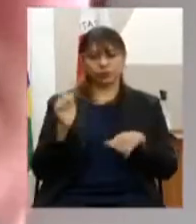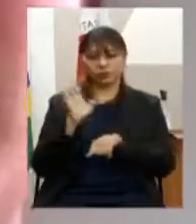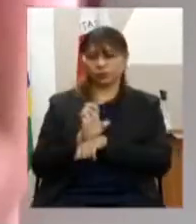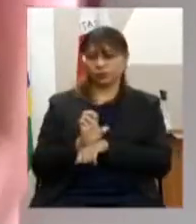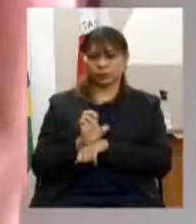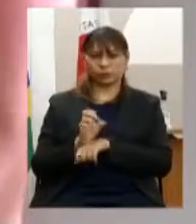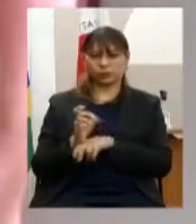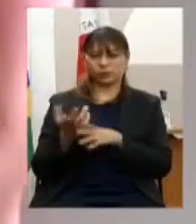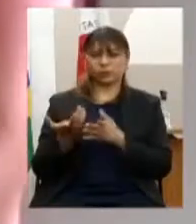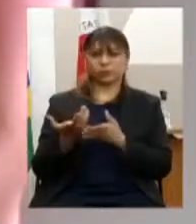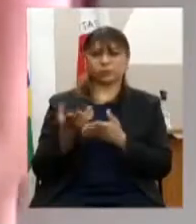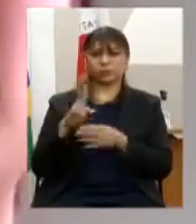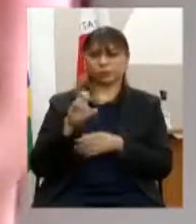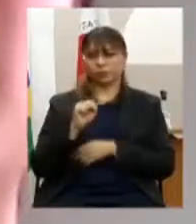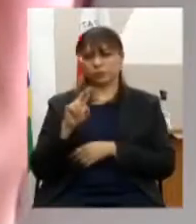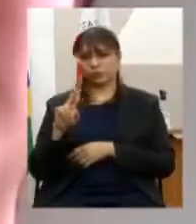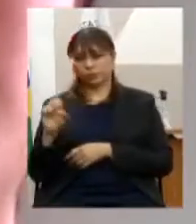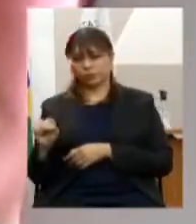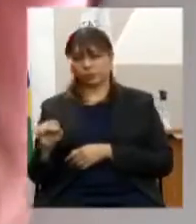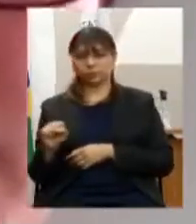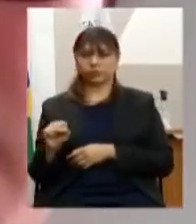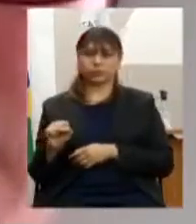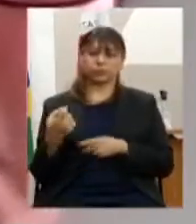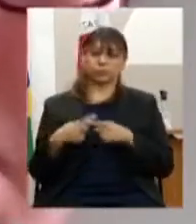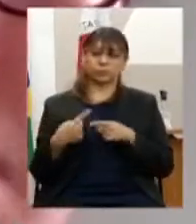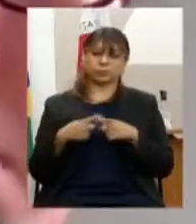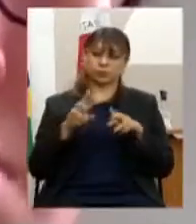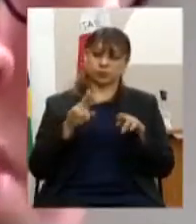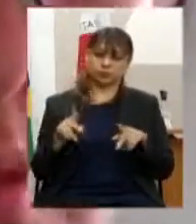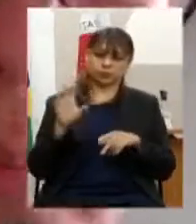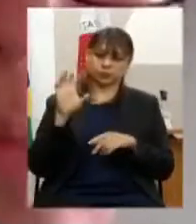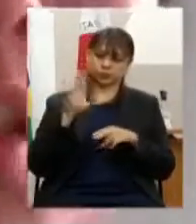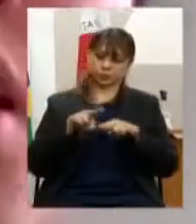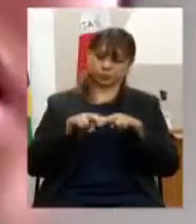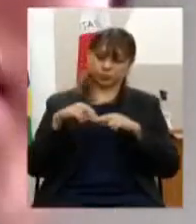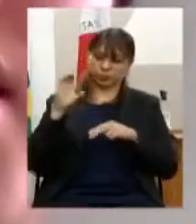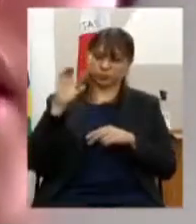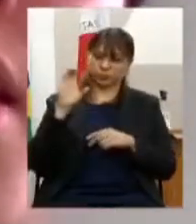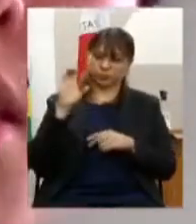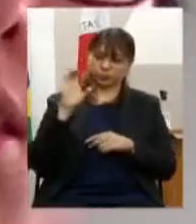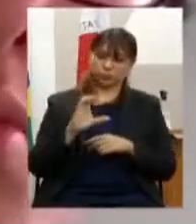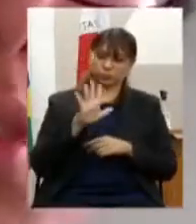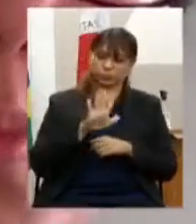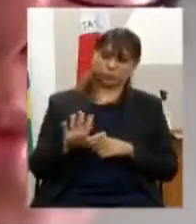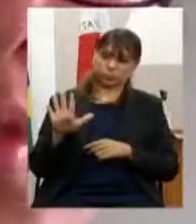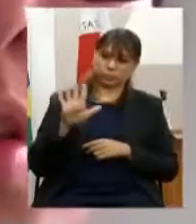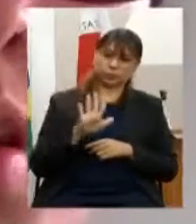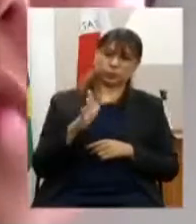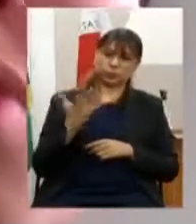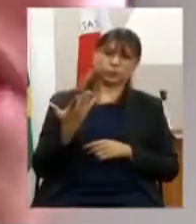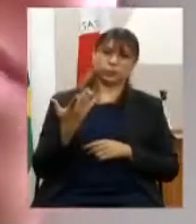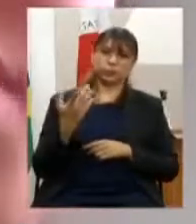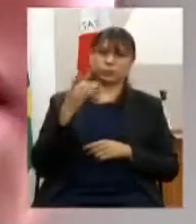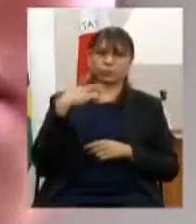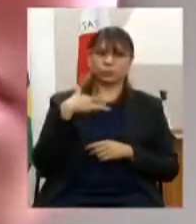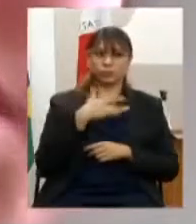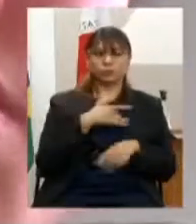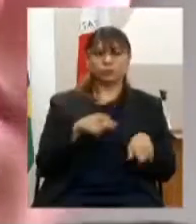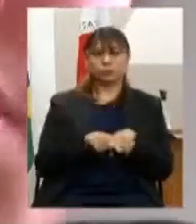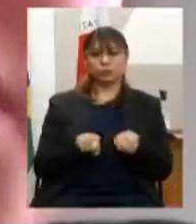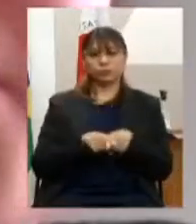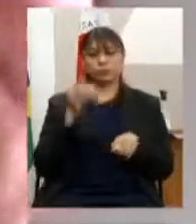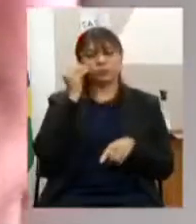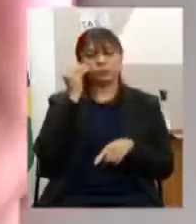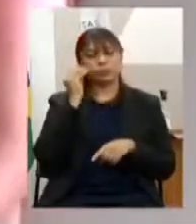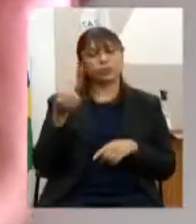contramão das resoluções do Conselho Estadual de Saúde e a segunda sugestão foi incluir a ação nova no